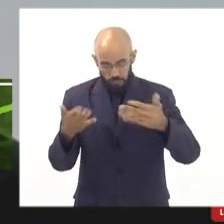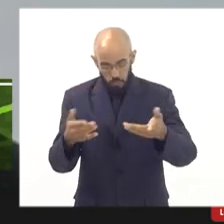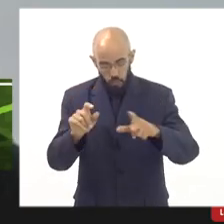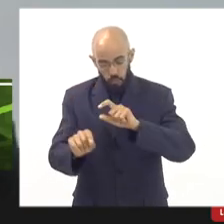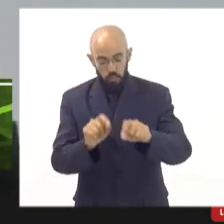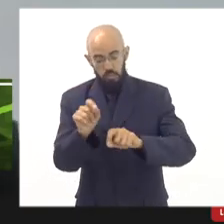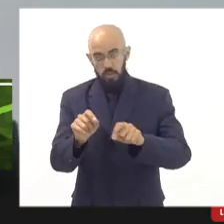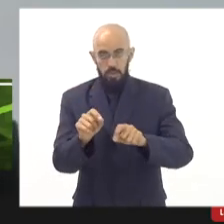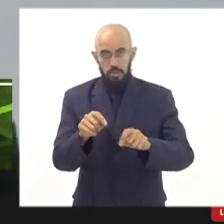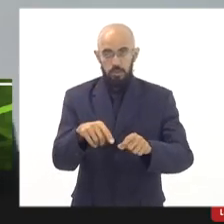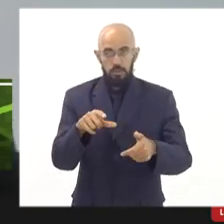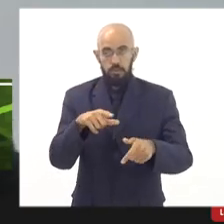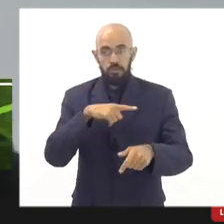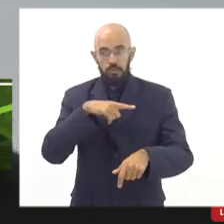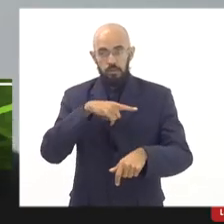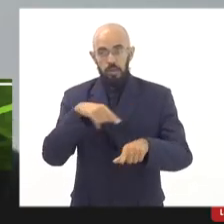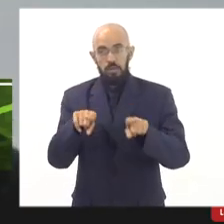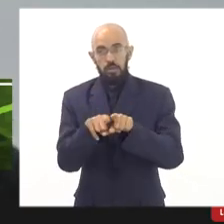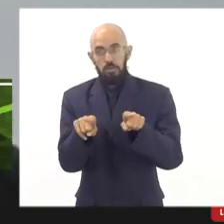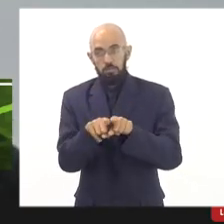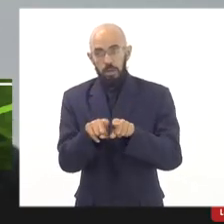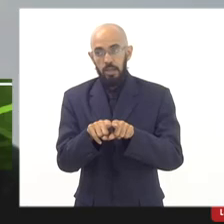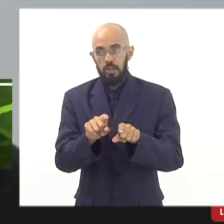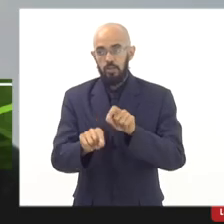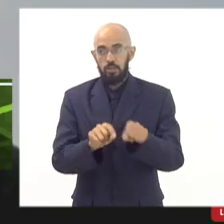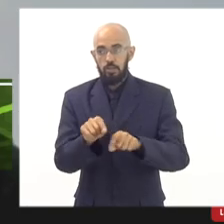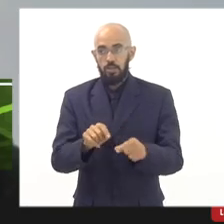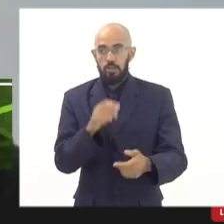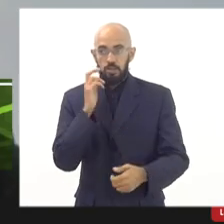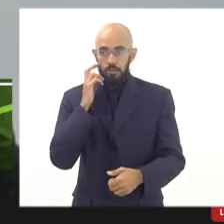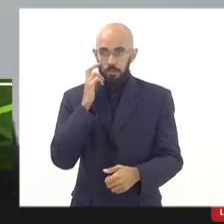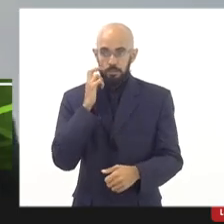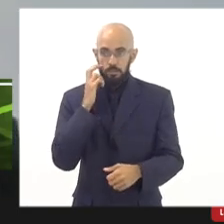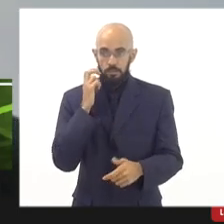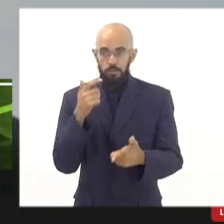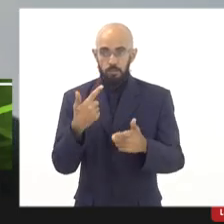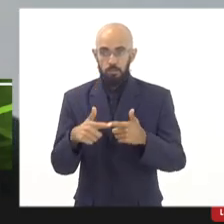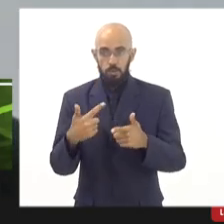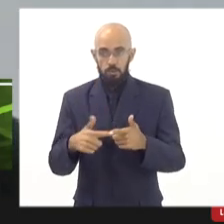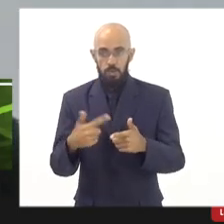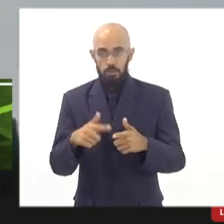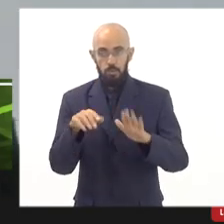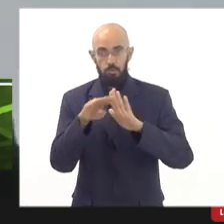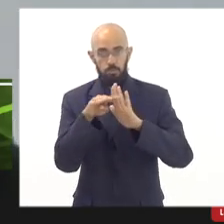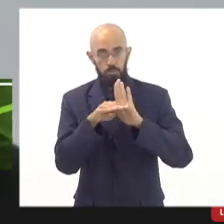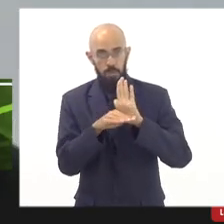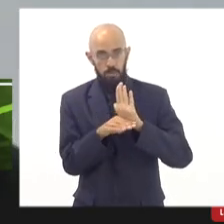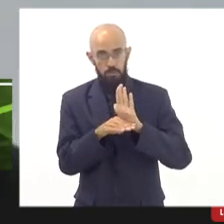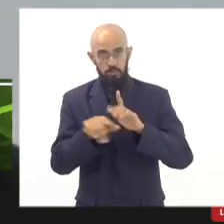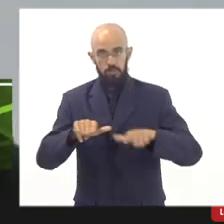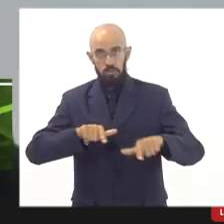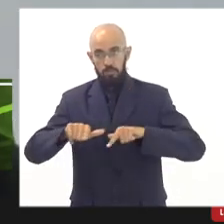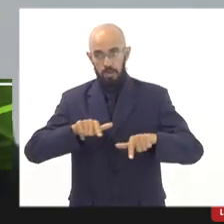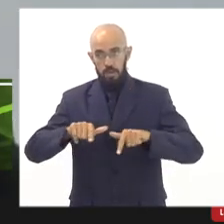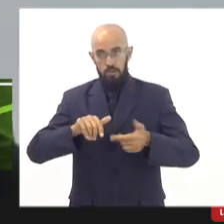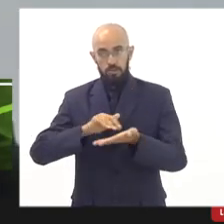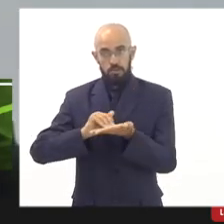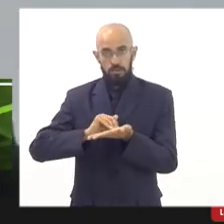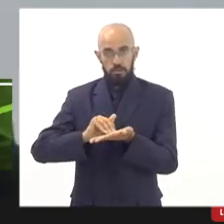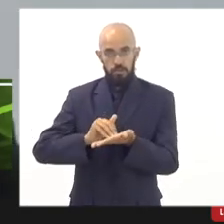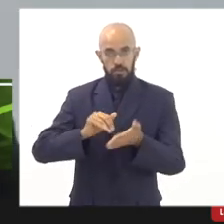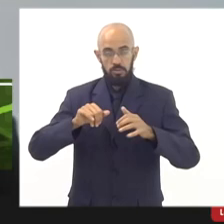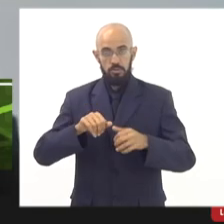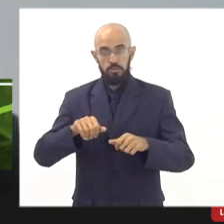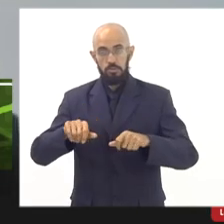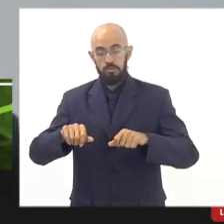tem a questão também que o Flávio colocou, que é a questão do plano de trabalho, que a Seduca apresenta para a gente no início